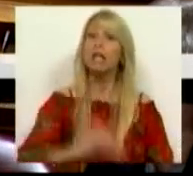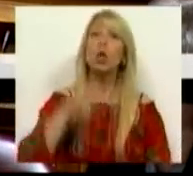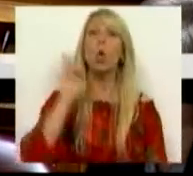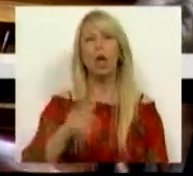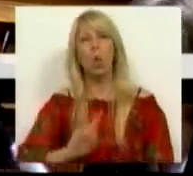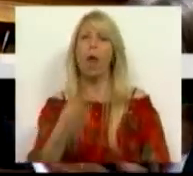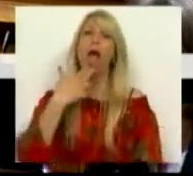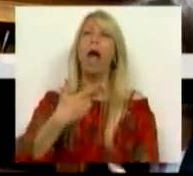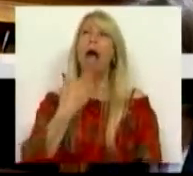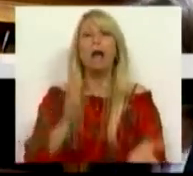contraditórias.